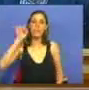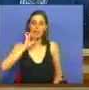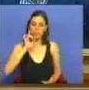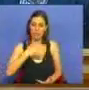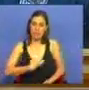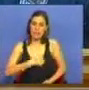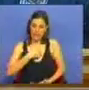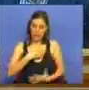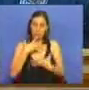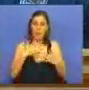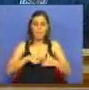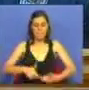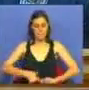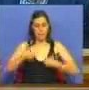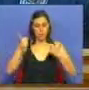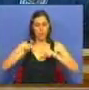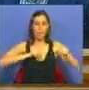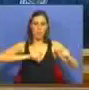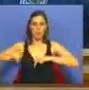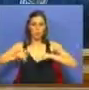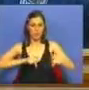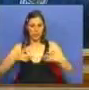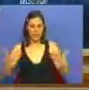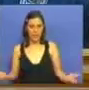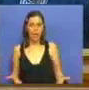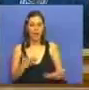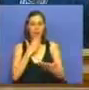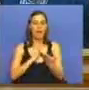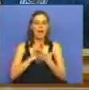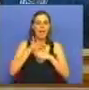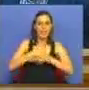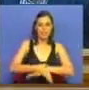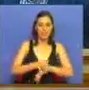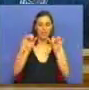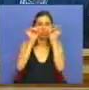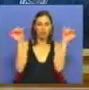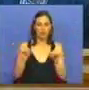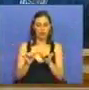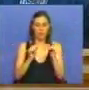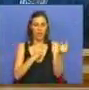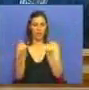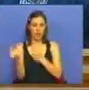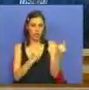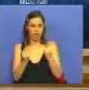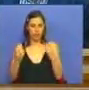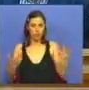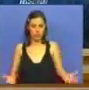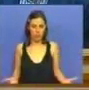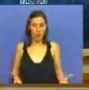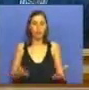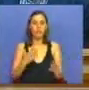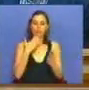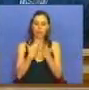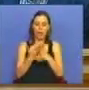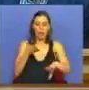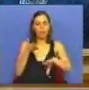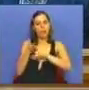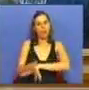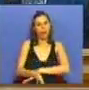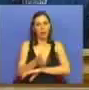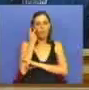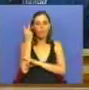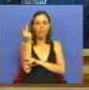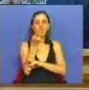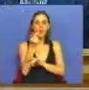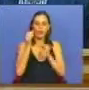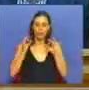para a melhoria da mobilidade, da acessibilidade ao sistema de transportes, com reflexos diretos na